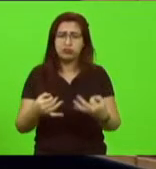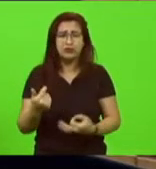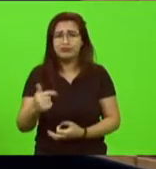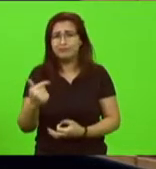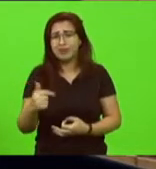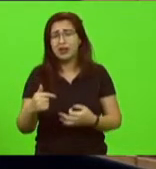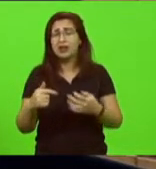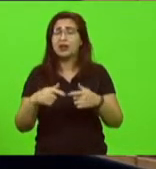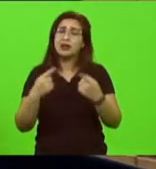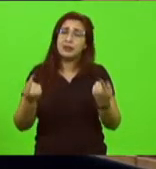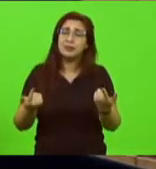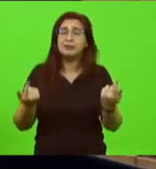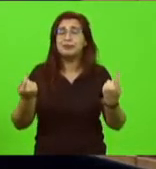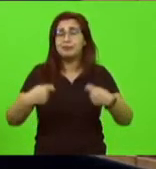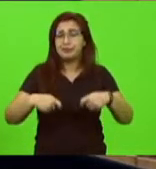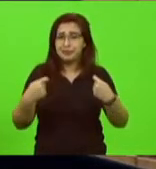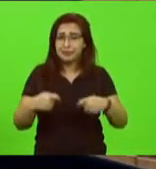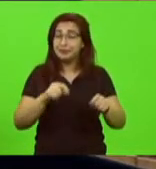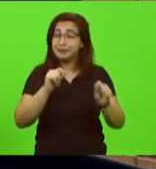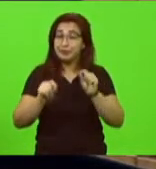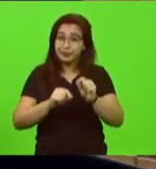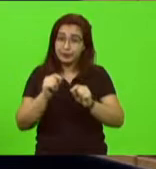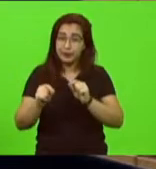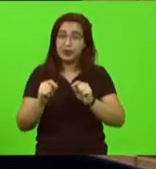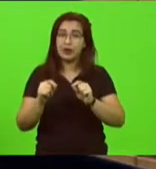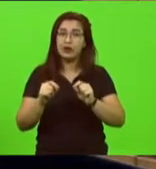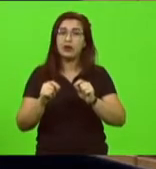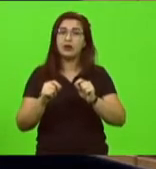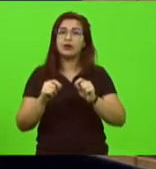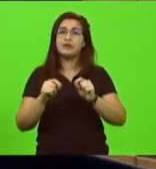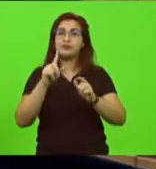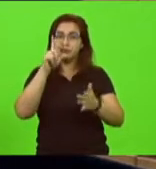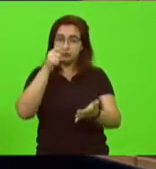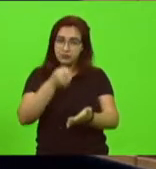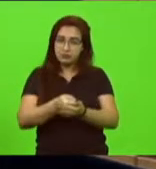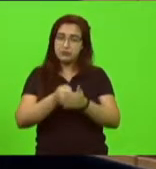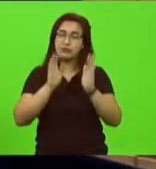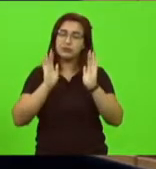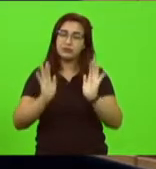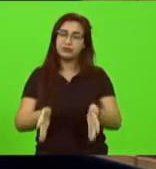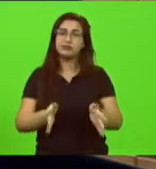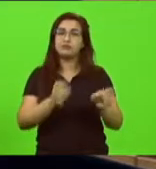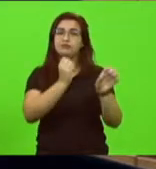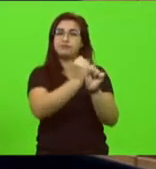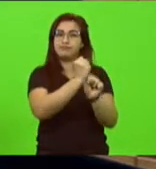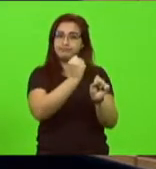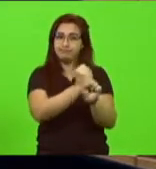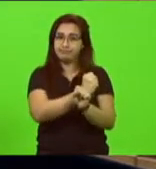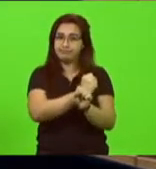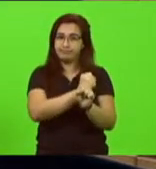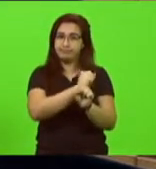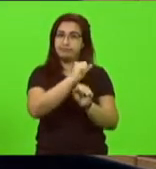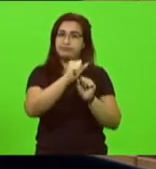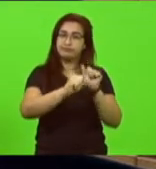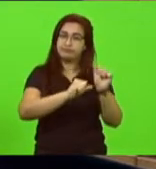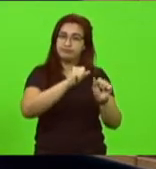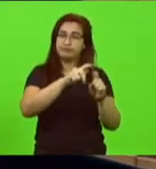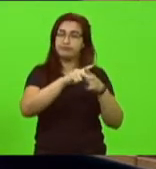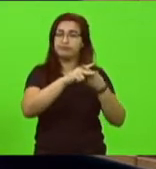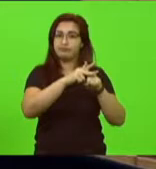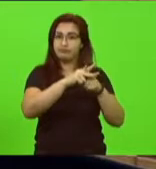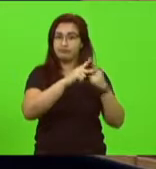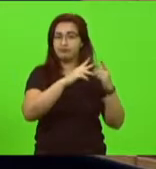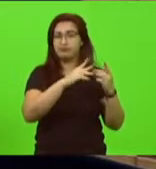fundamental que seja tomada as providências mas não dá para esperar e mais